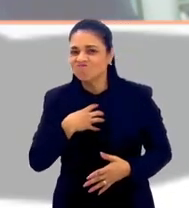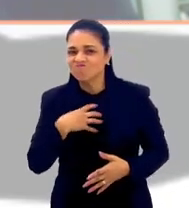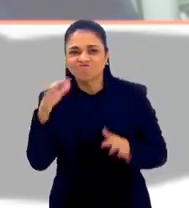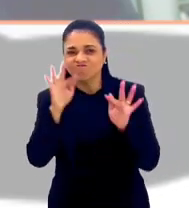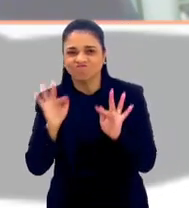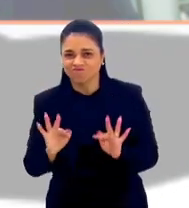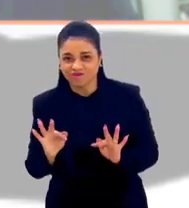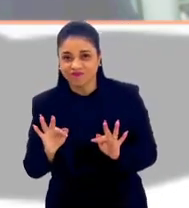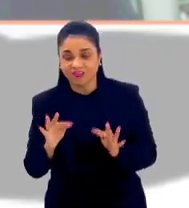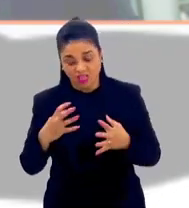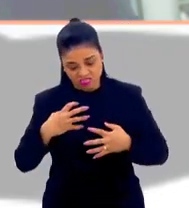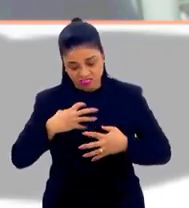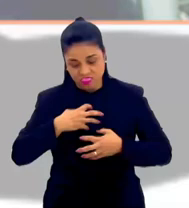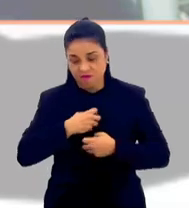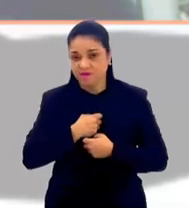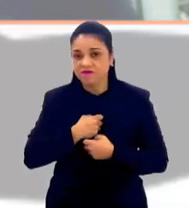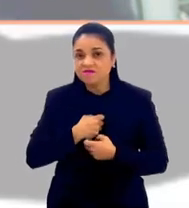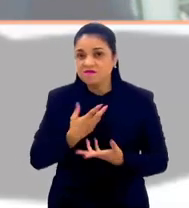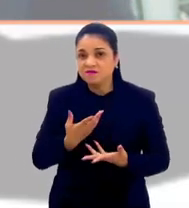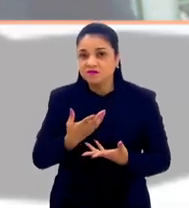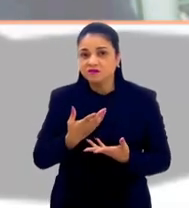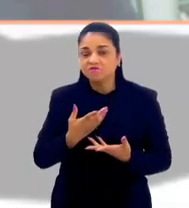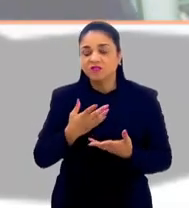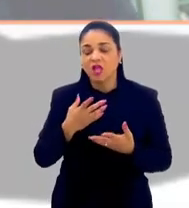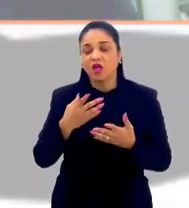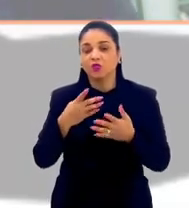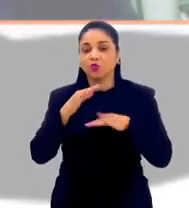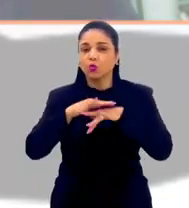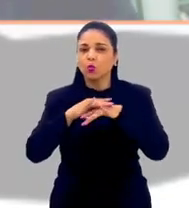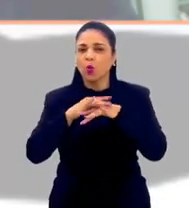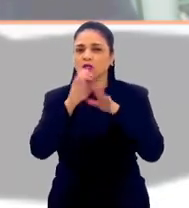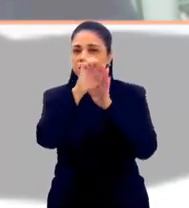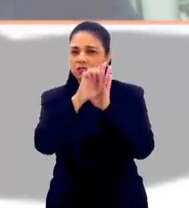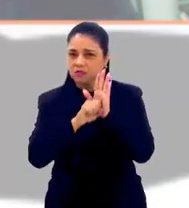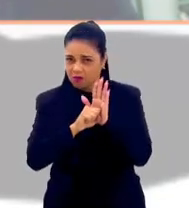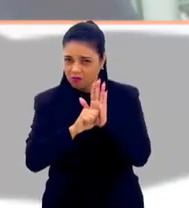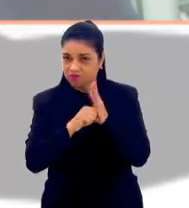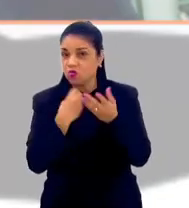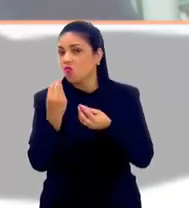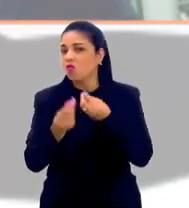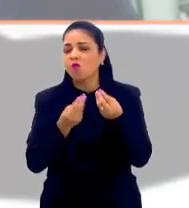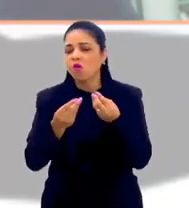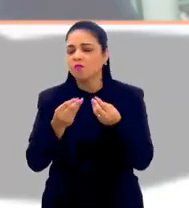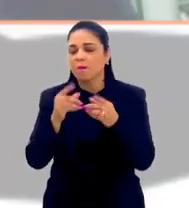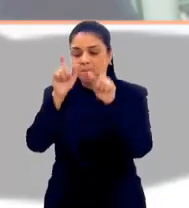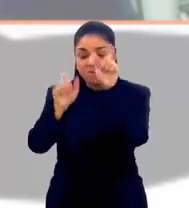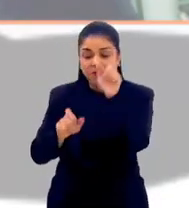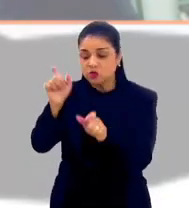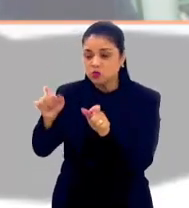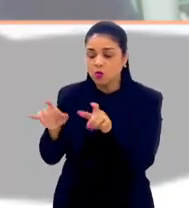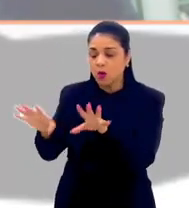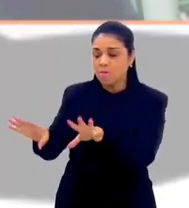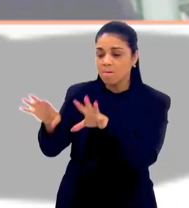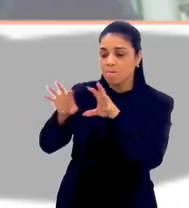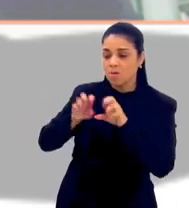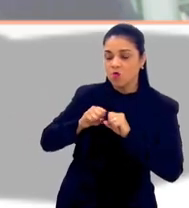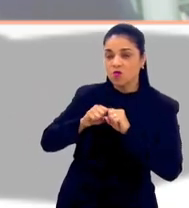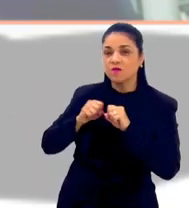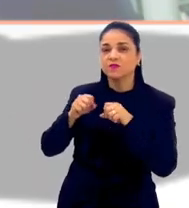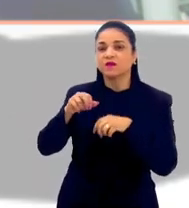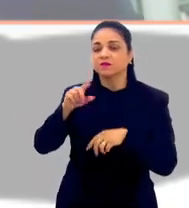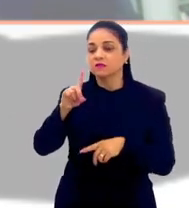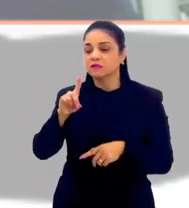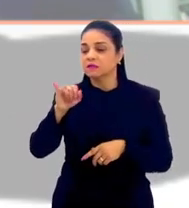depressão também, né, dizem que é a doença do século. Quer dizer, como que as pessoas podem se beneficiar, não só do Design